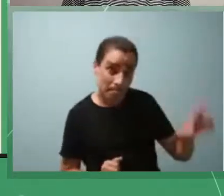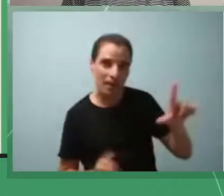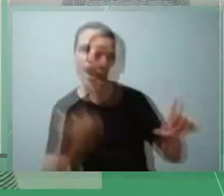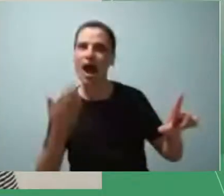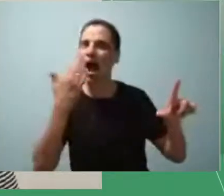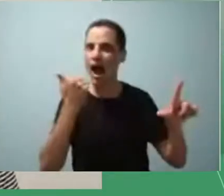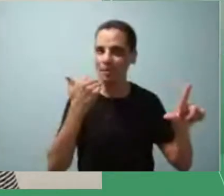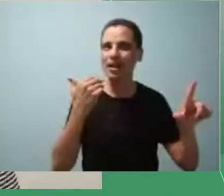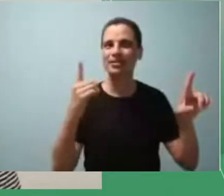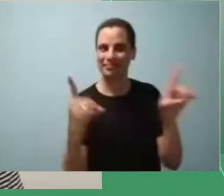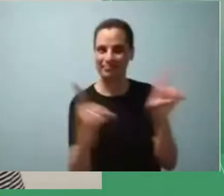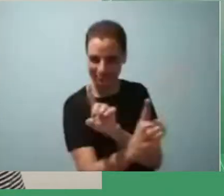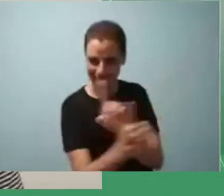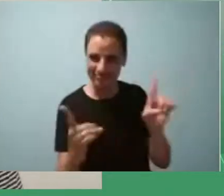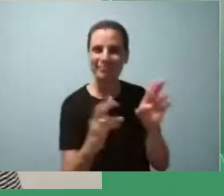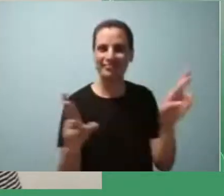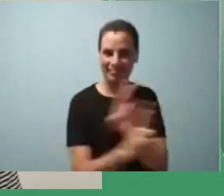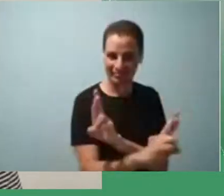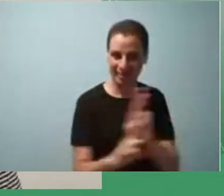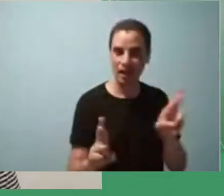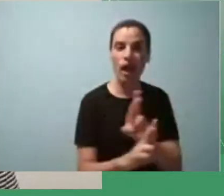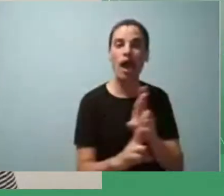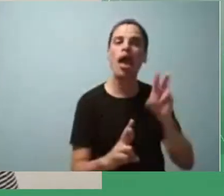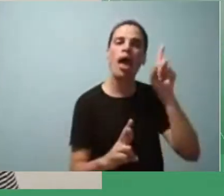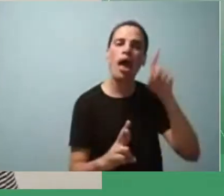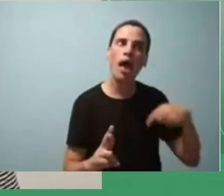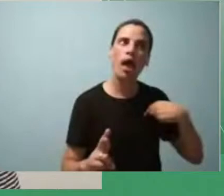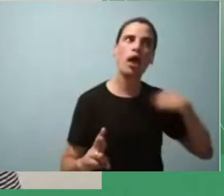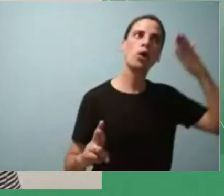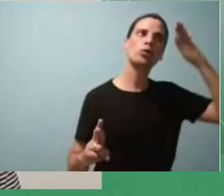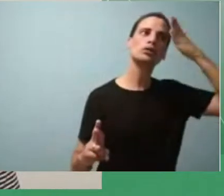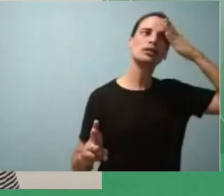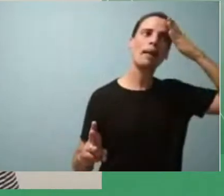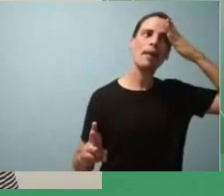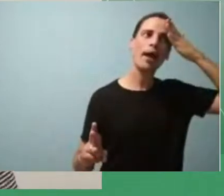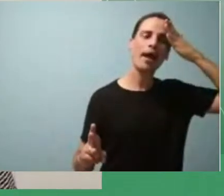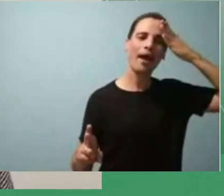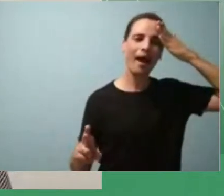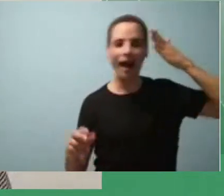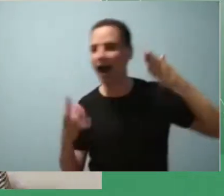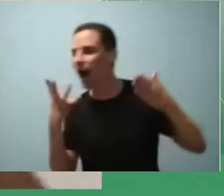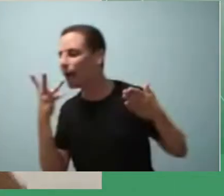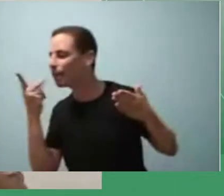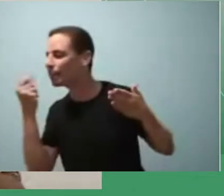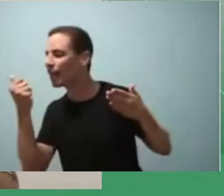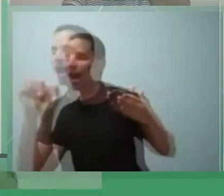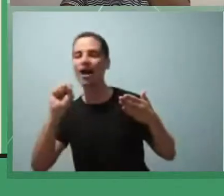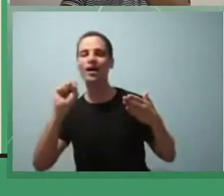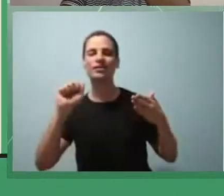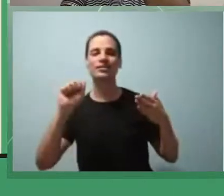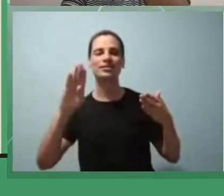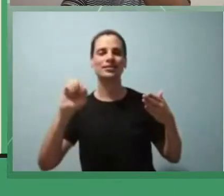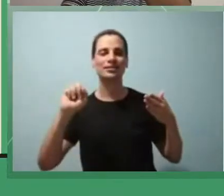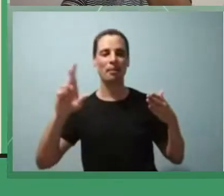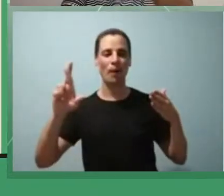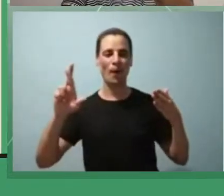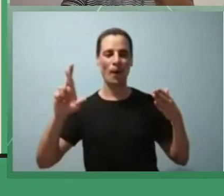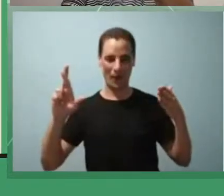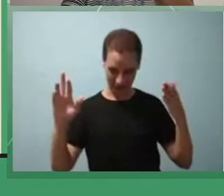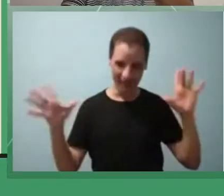de confluência entre o saber e o sabor à medida que proporciona um exercício de